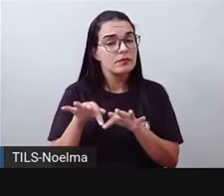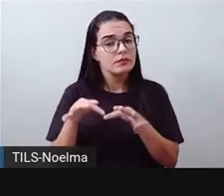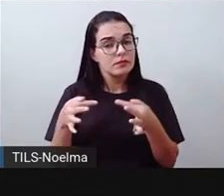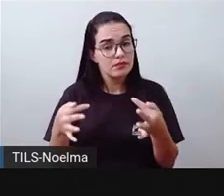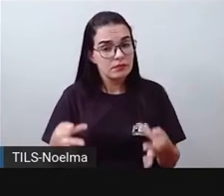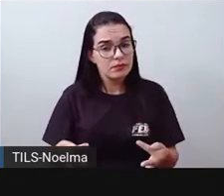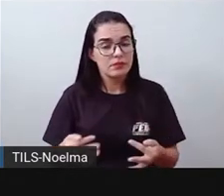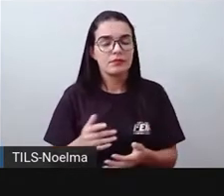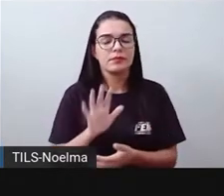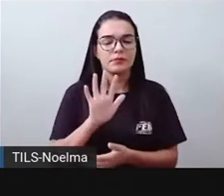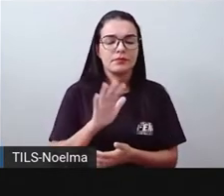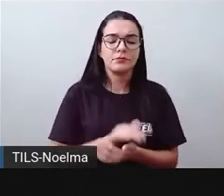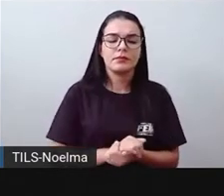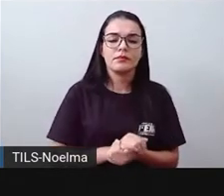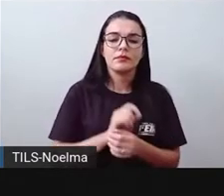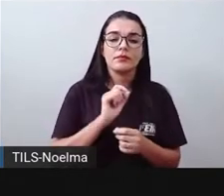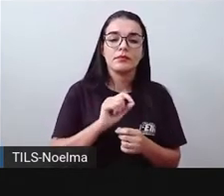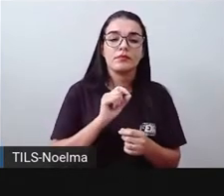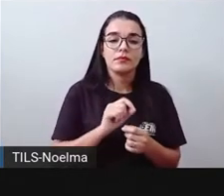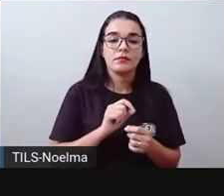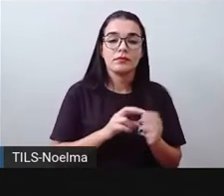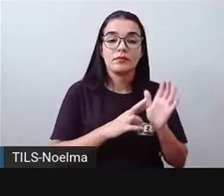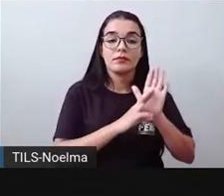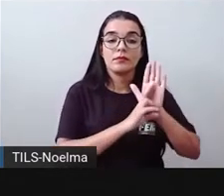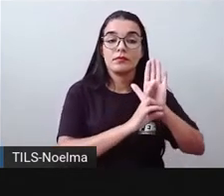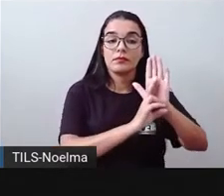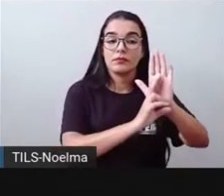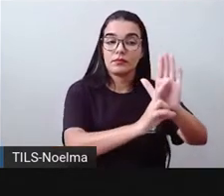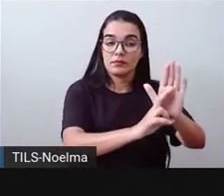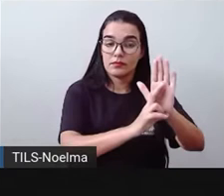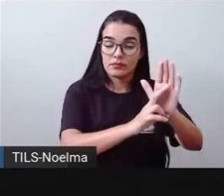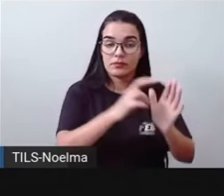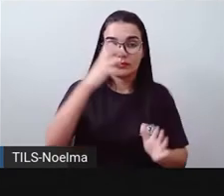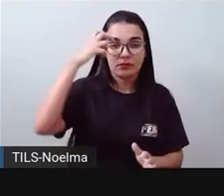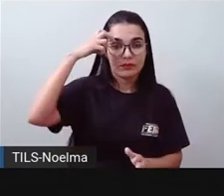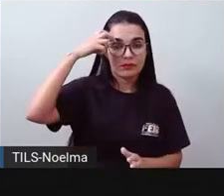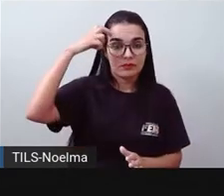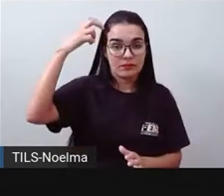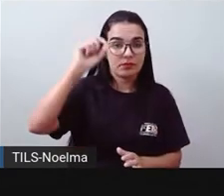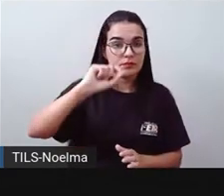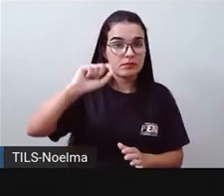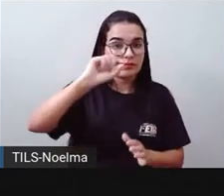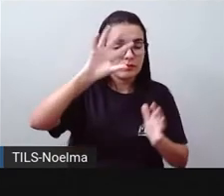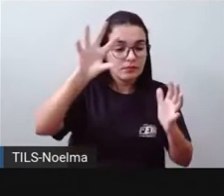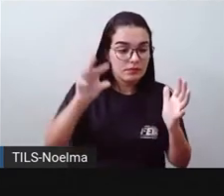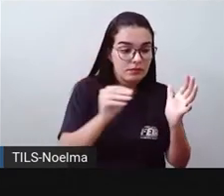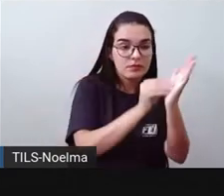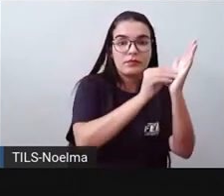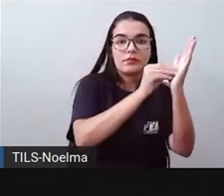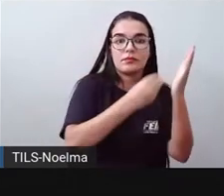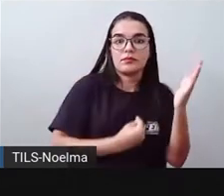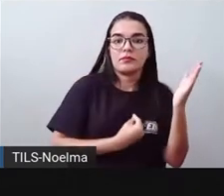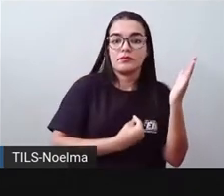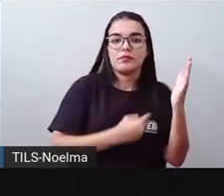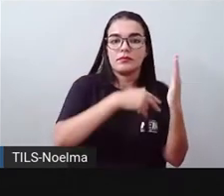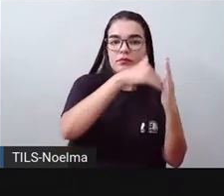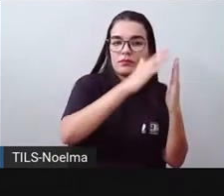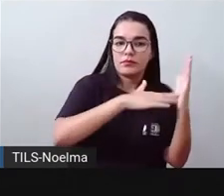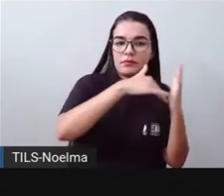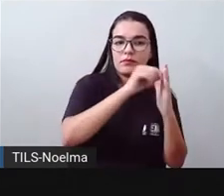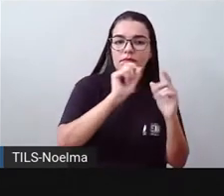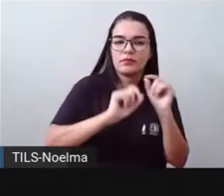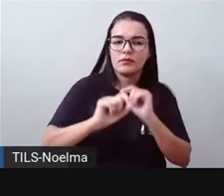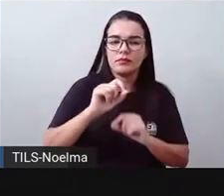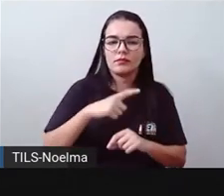forma mais simplificada, é a representação da cultura de forma materializada. É o